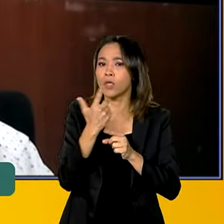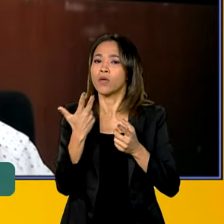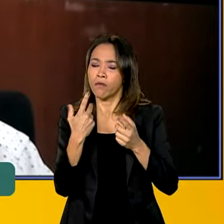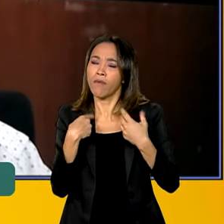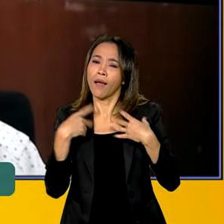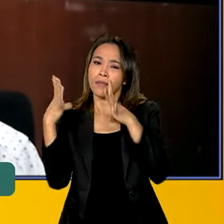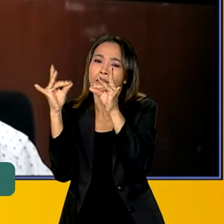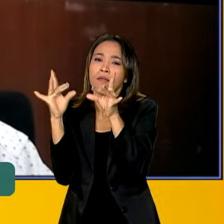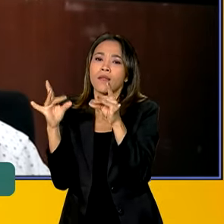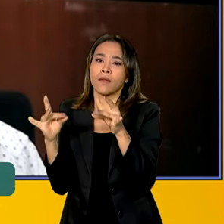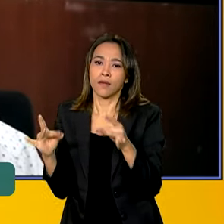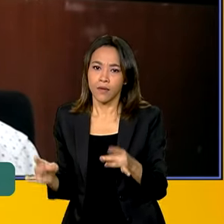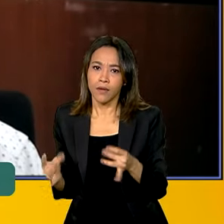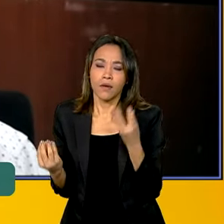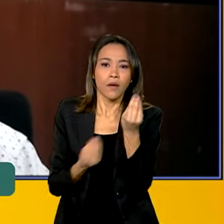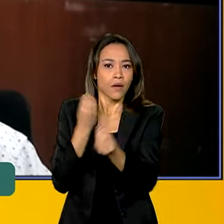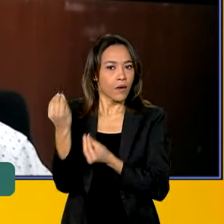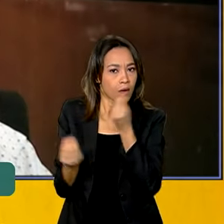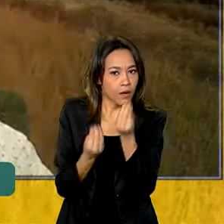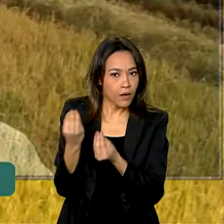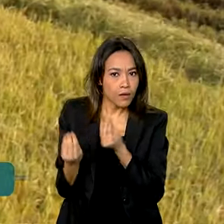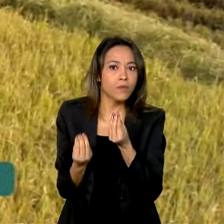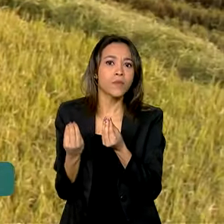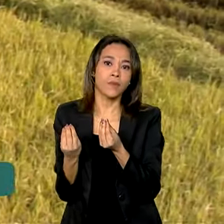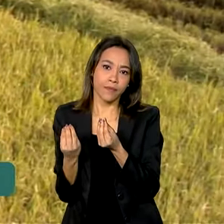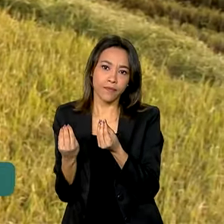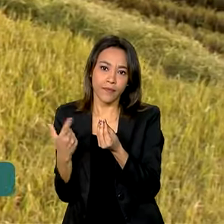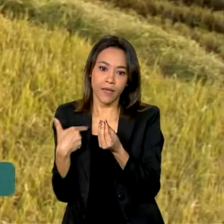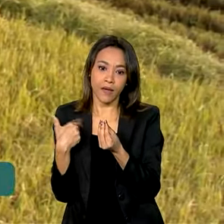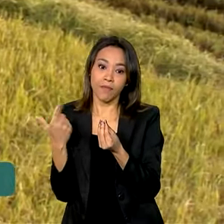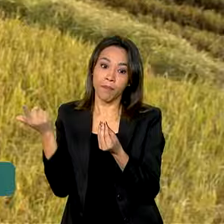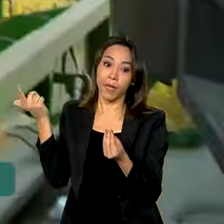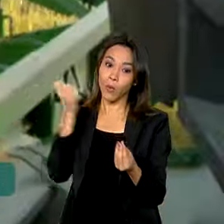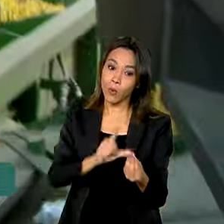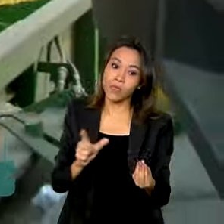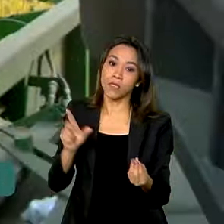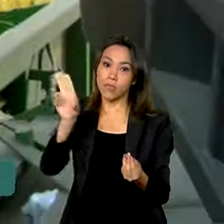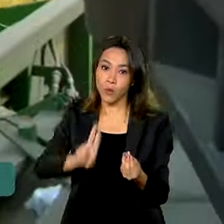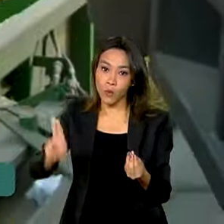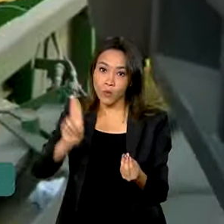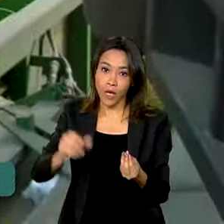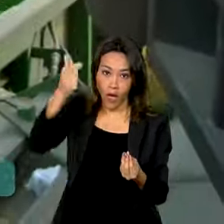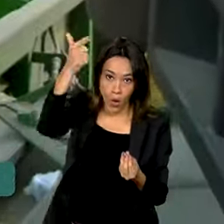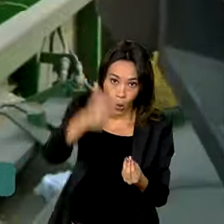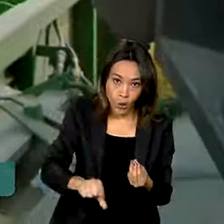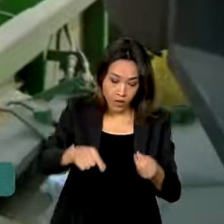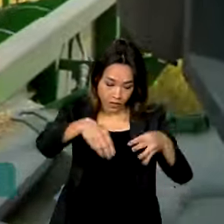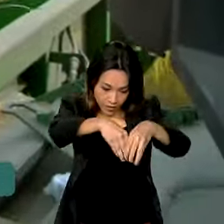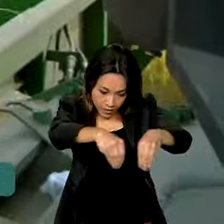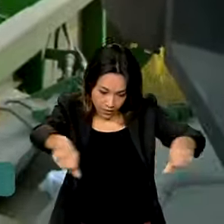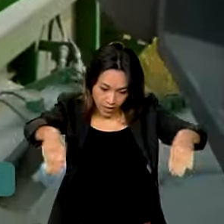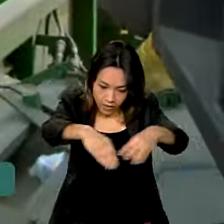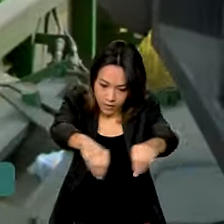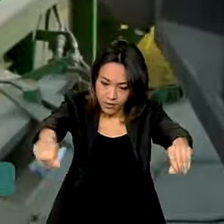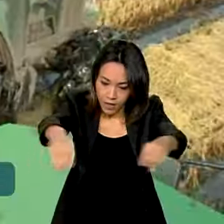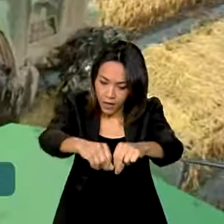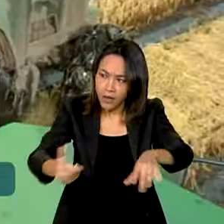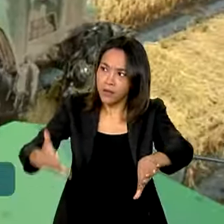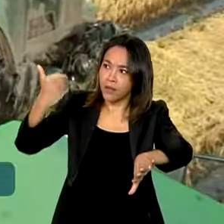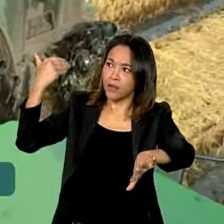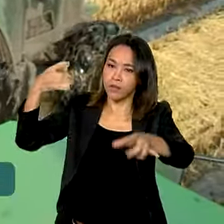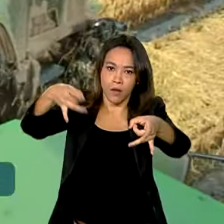estruturas do Ministério disponíveis. Para que os produtores possam se interessar em recuperar essas áreas.